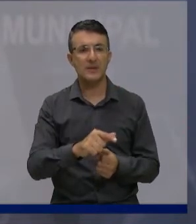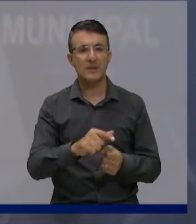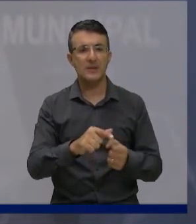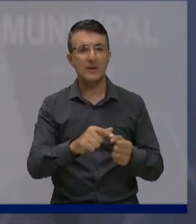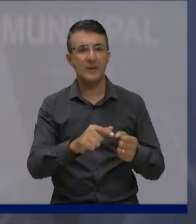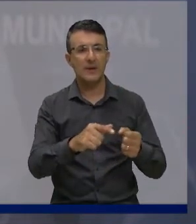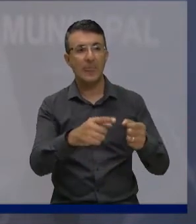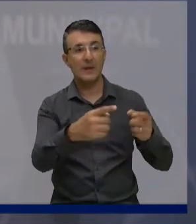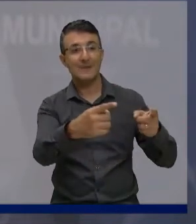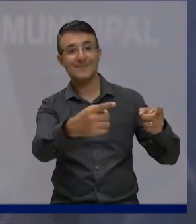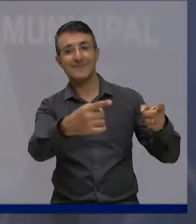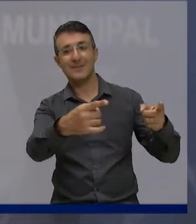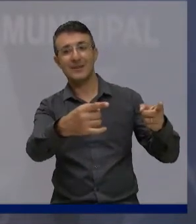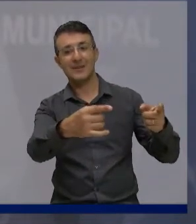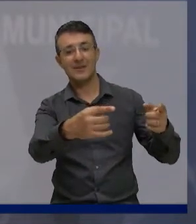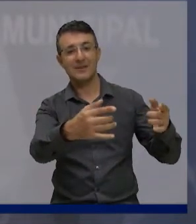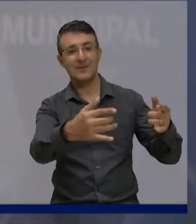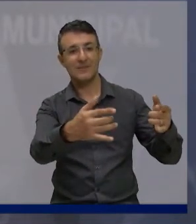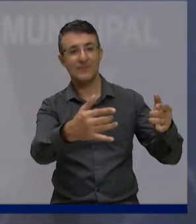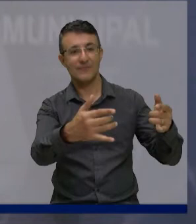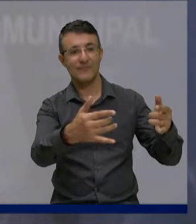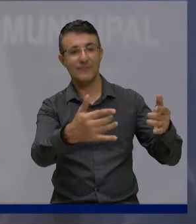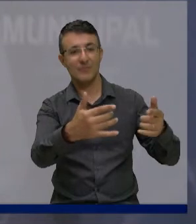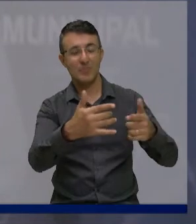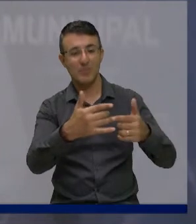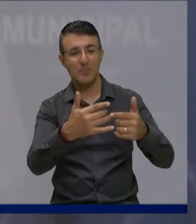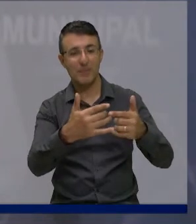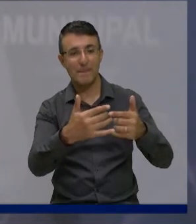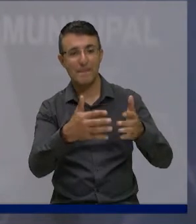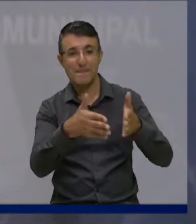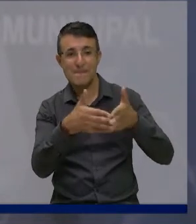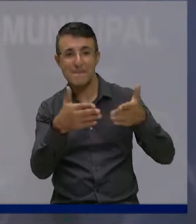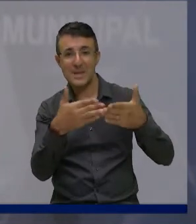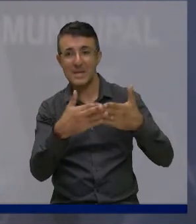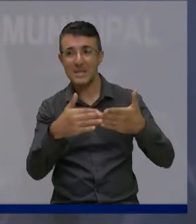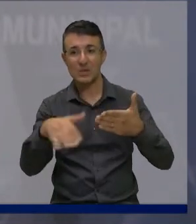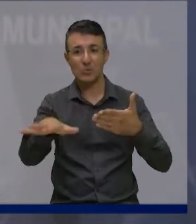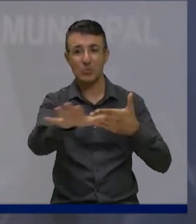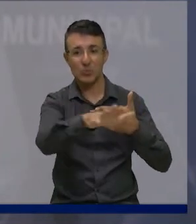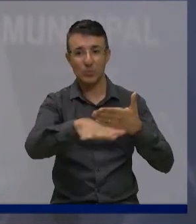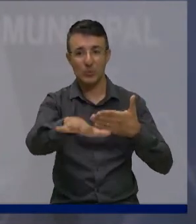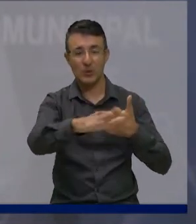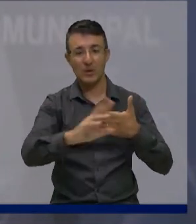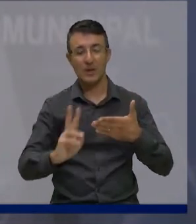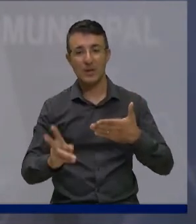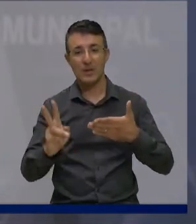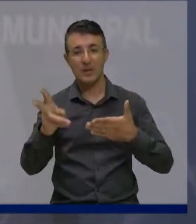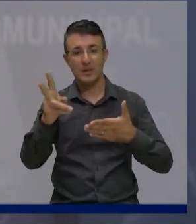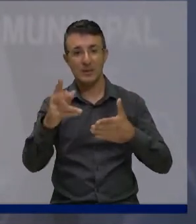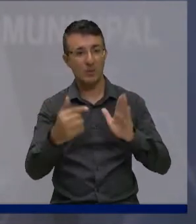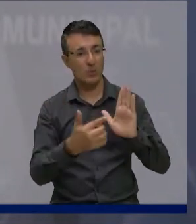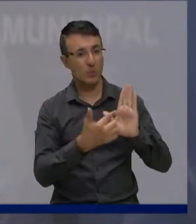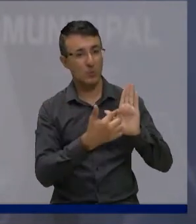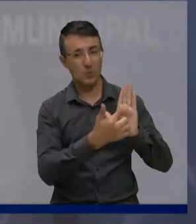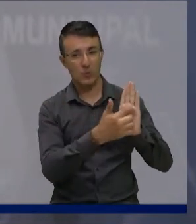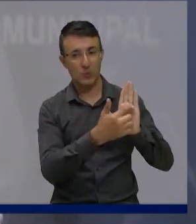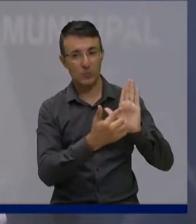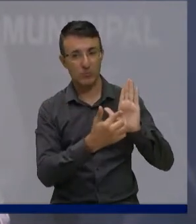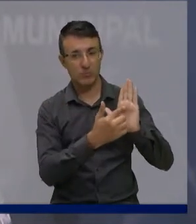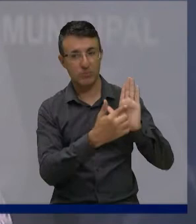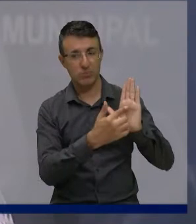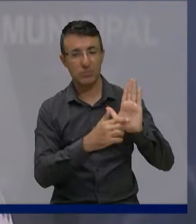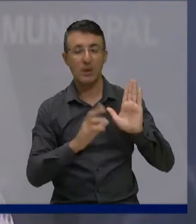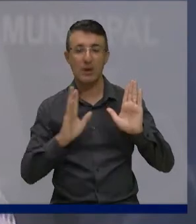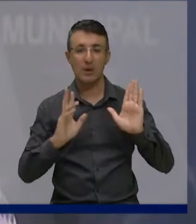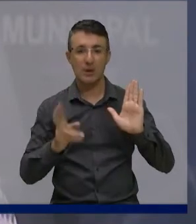comunidade, ele sempre fez parte da nossa pauta. E ali, naquela época,